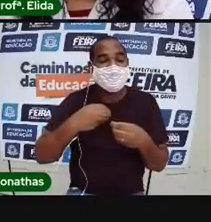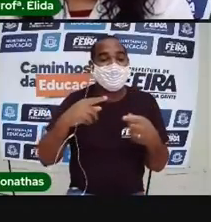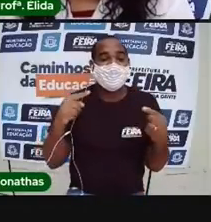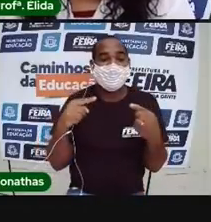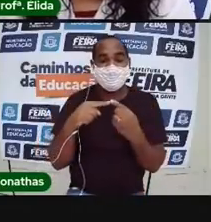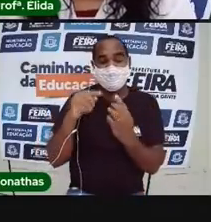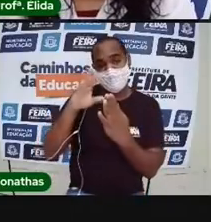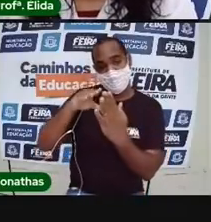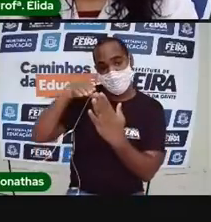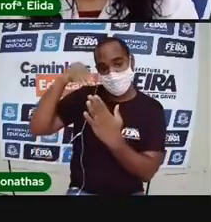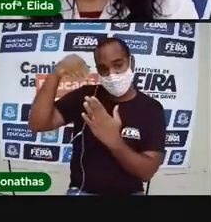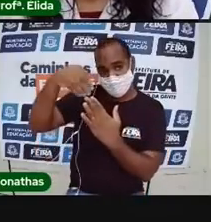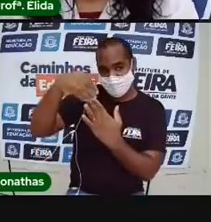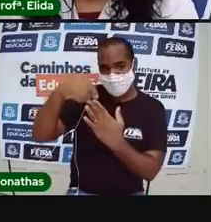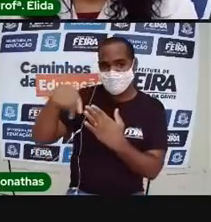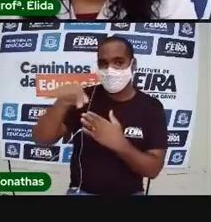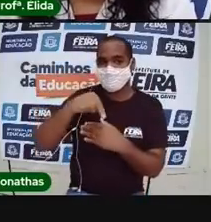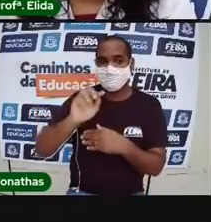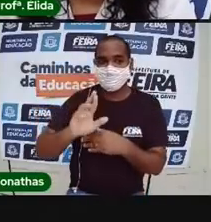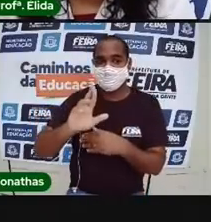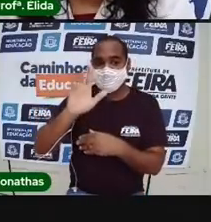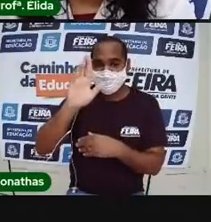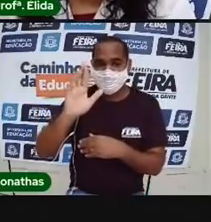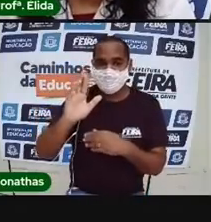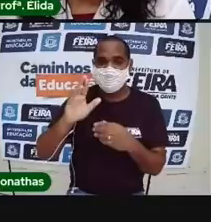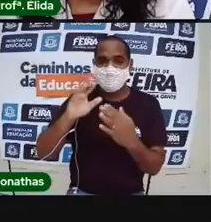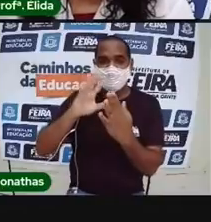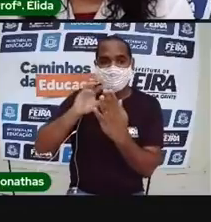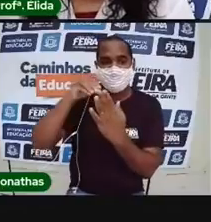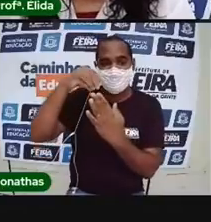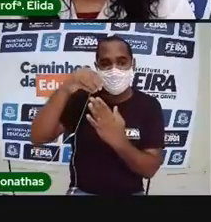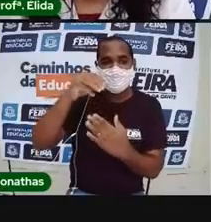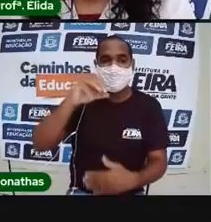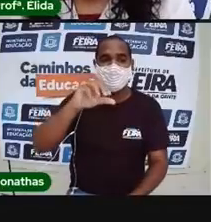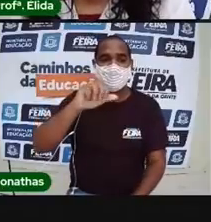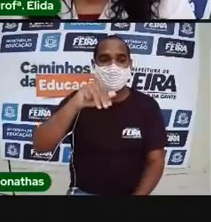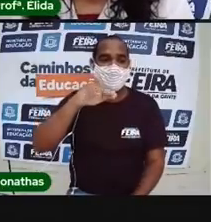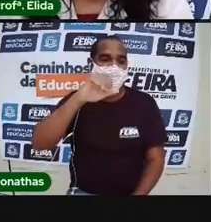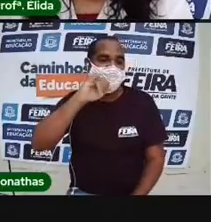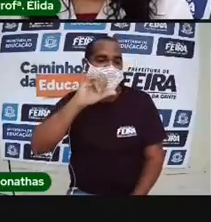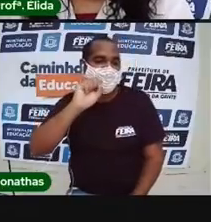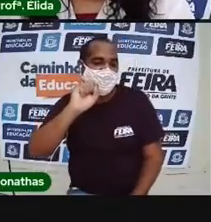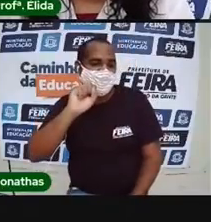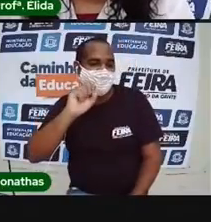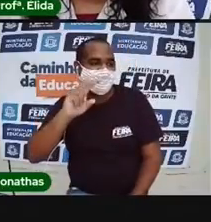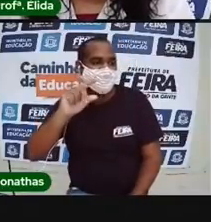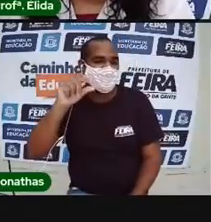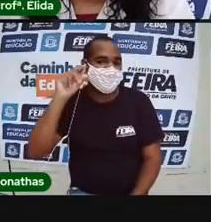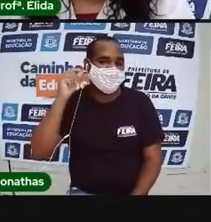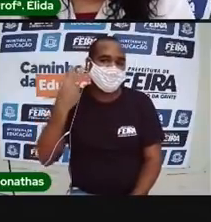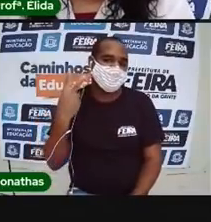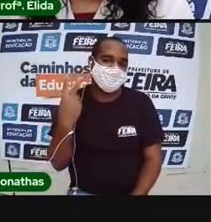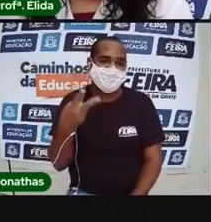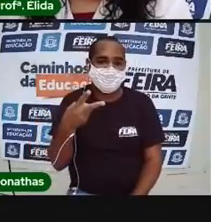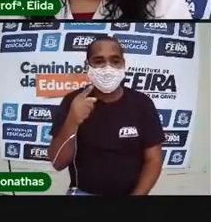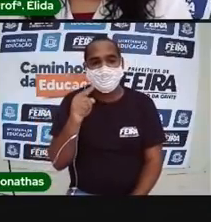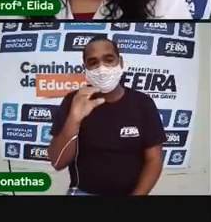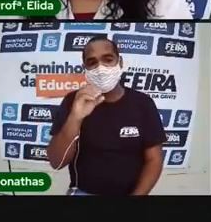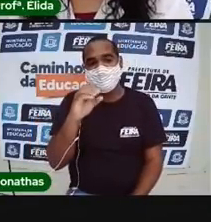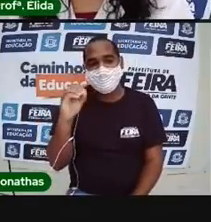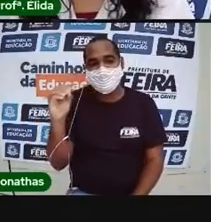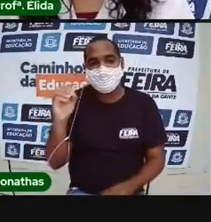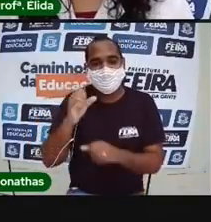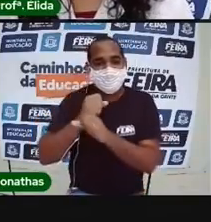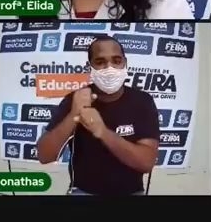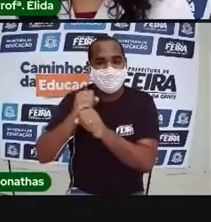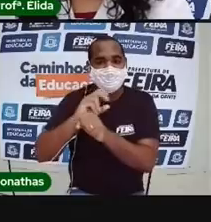calendário, quem construiu ele, foi o povo maia. E ele tem 2.500 anos. E ele foi